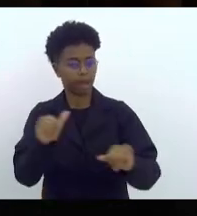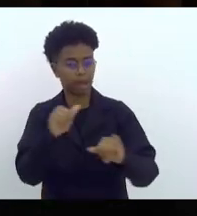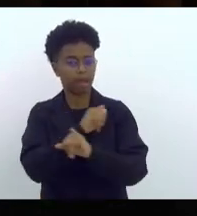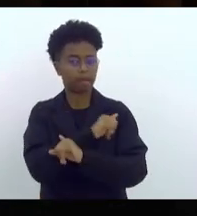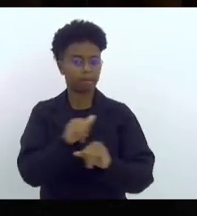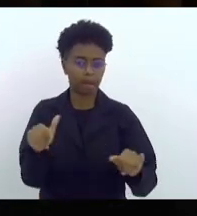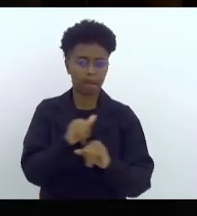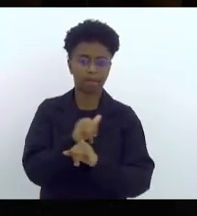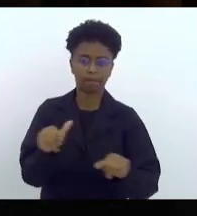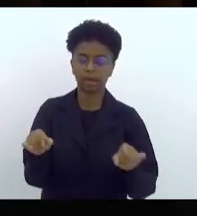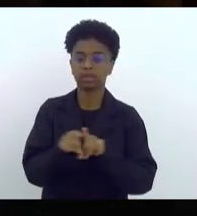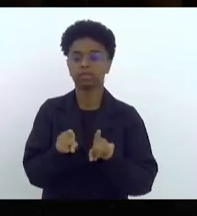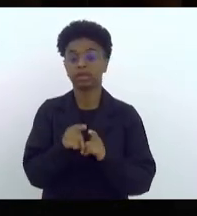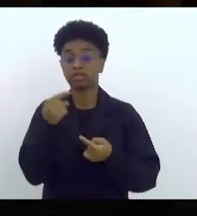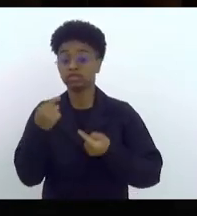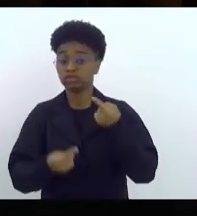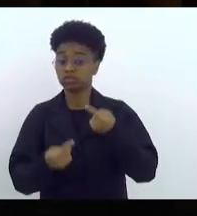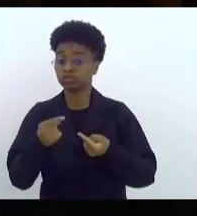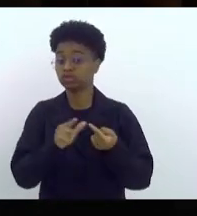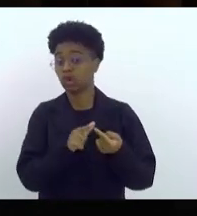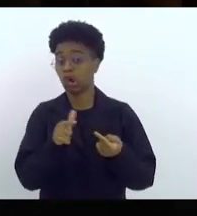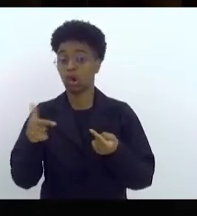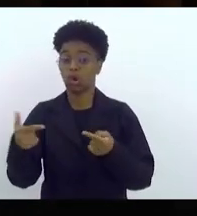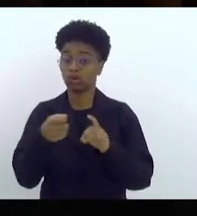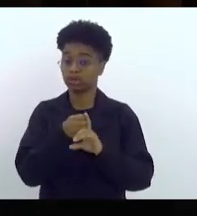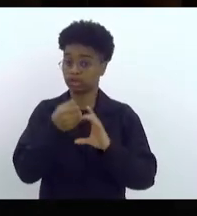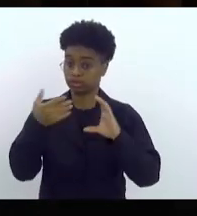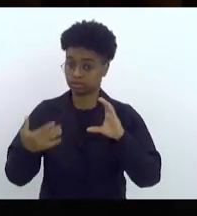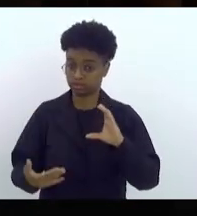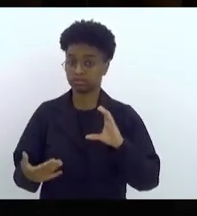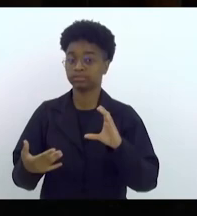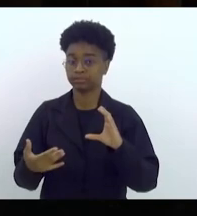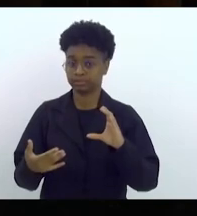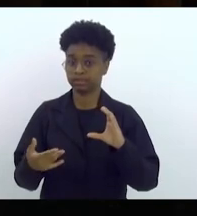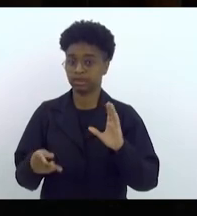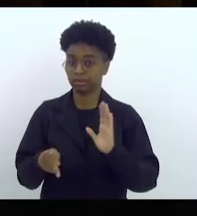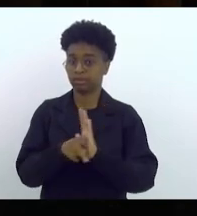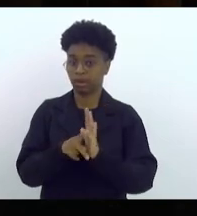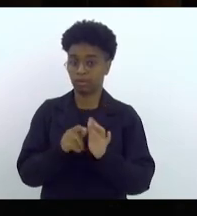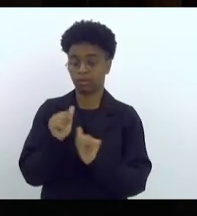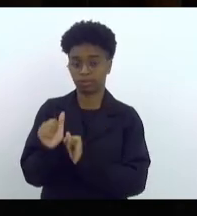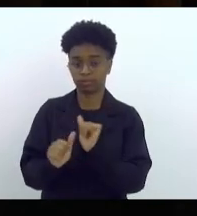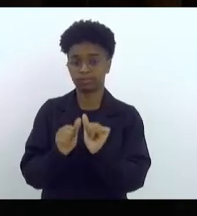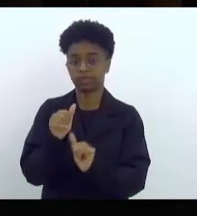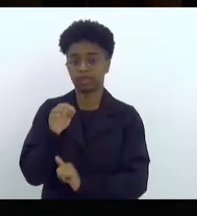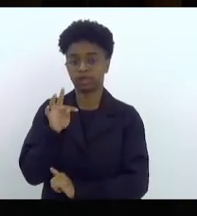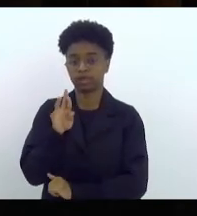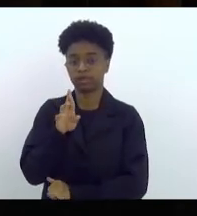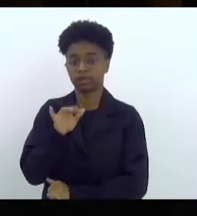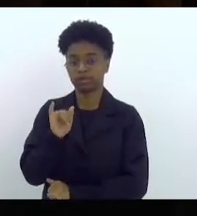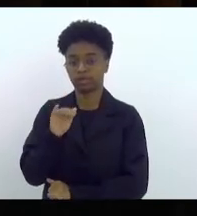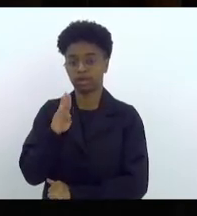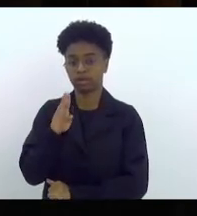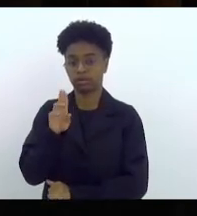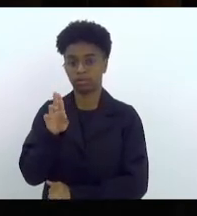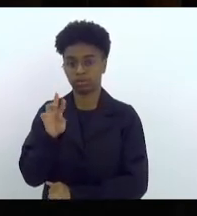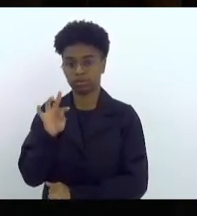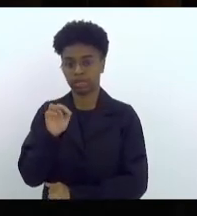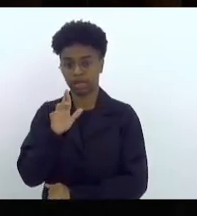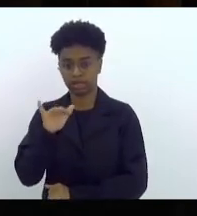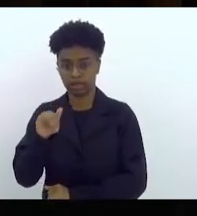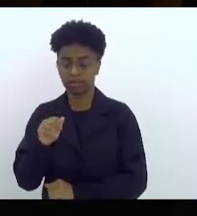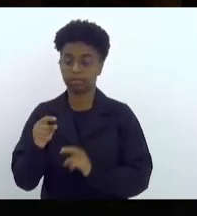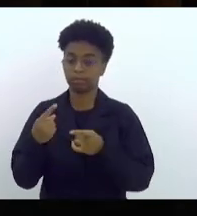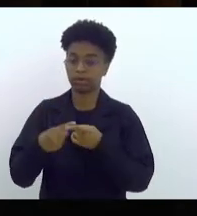e discutir outros aspectos da reforma tributária para que Estados e